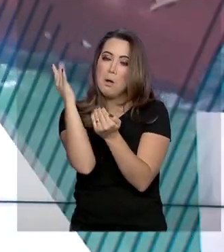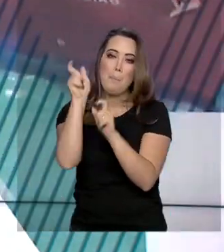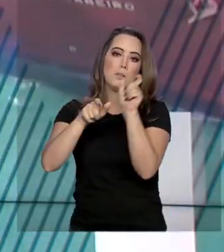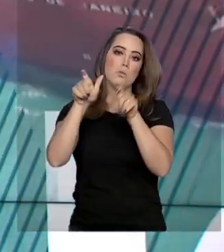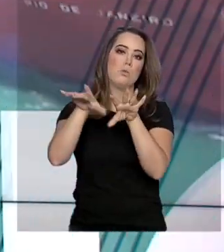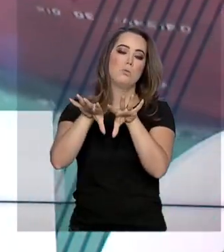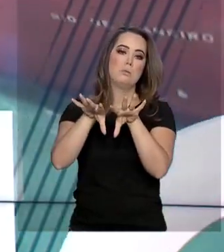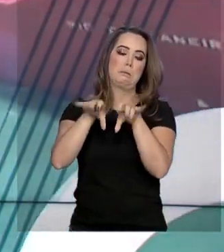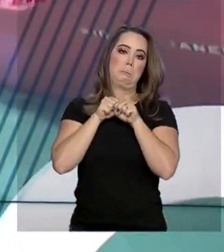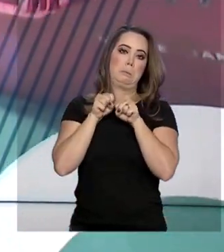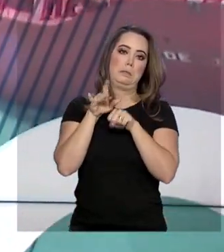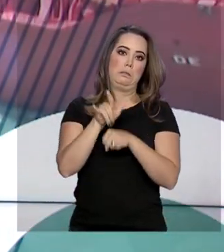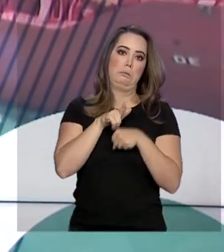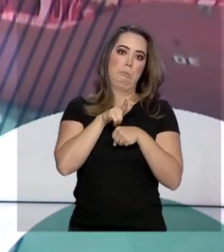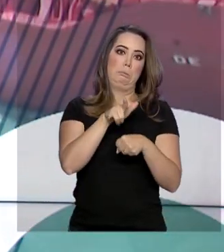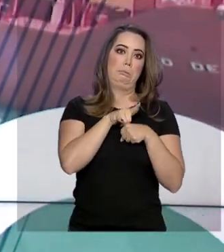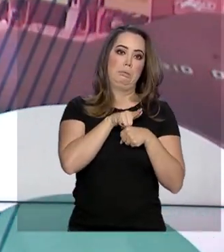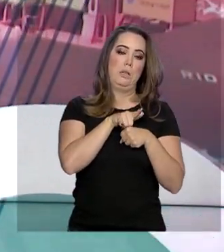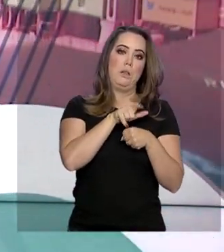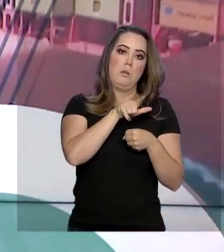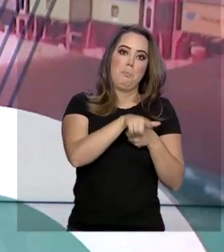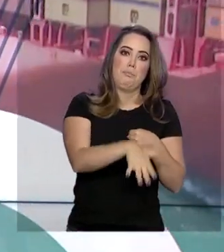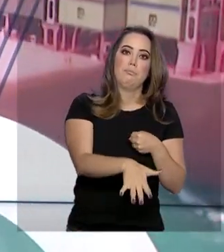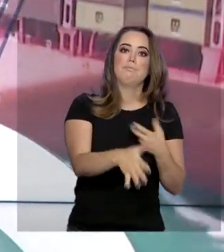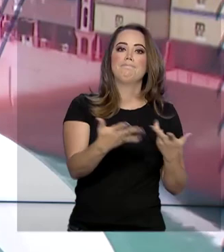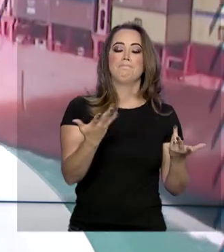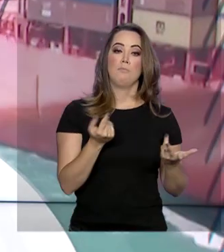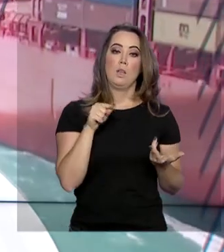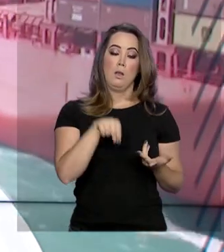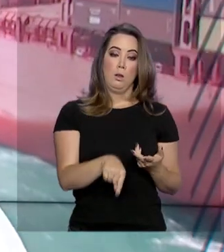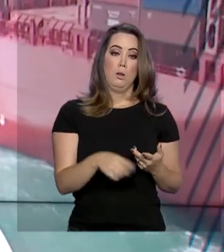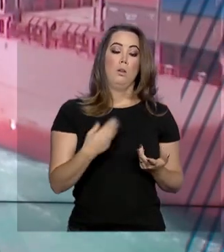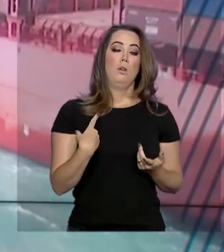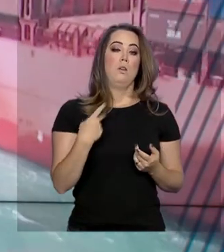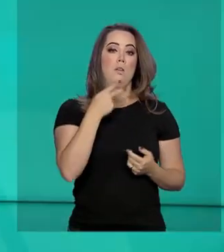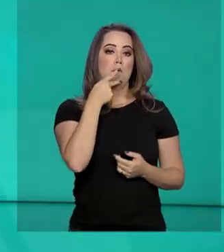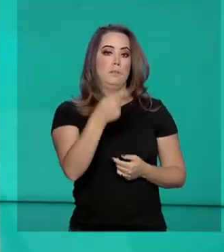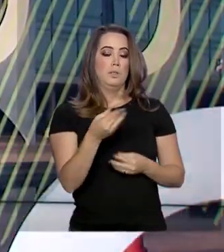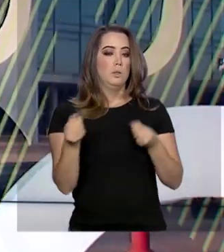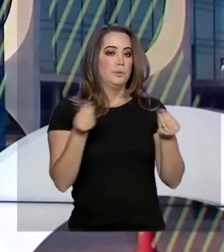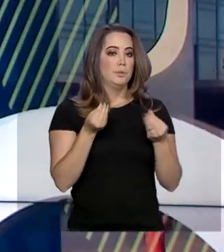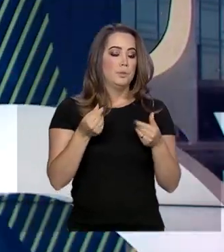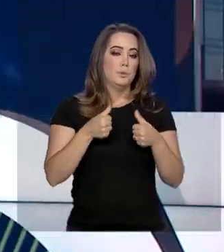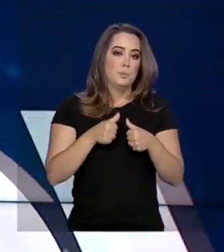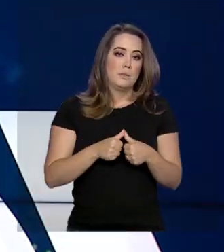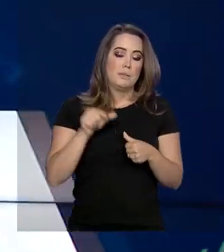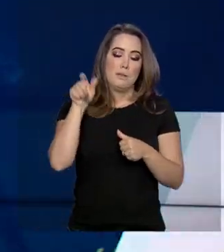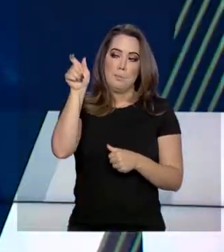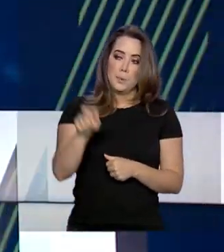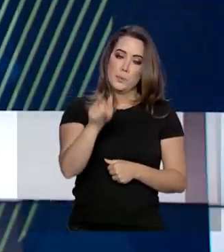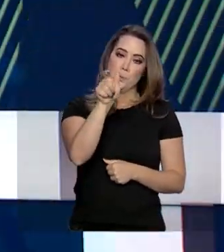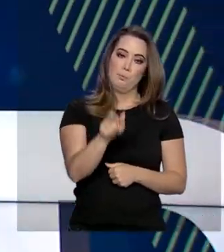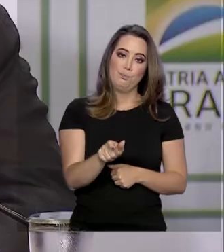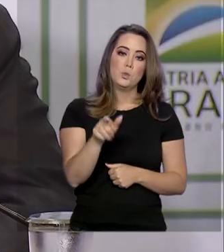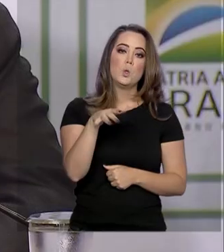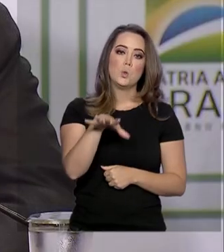estadual de saúde de São Paulo, que se reuniu em Brasília com o ministro Mandetta, falou sobre a situação do paciente.